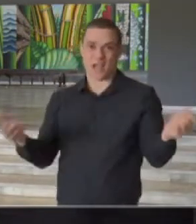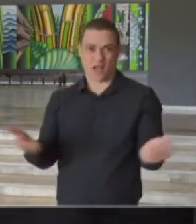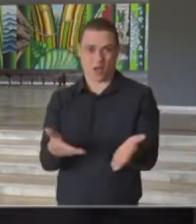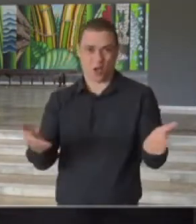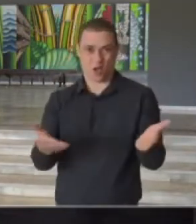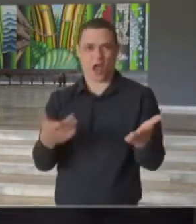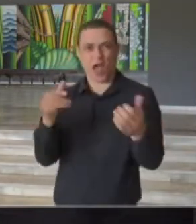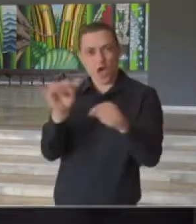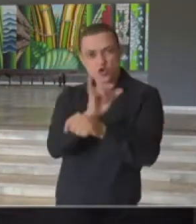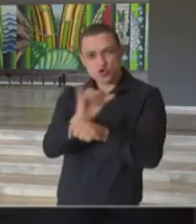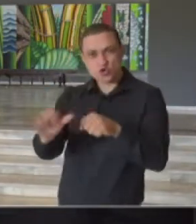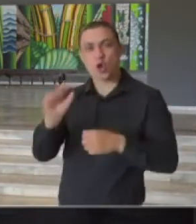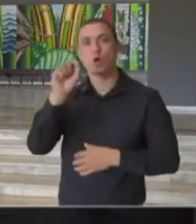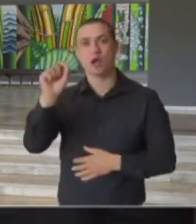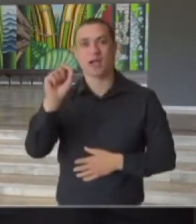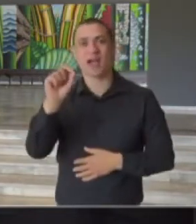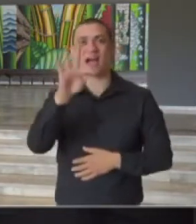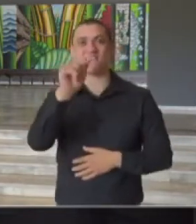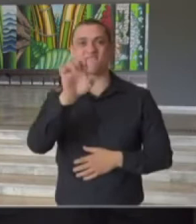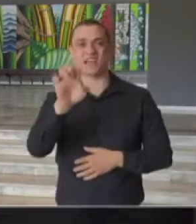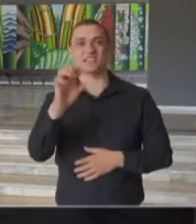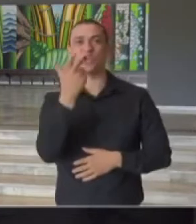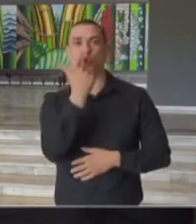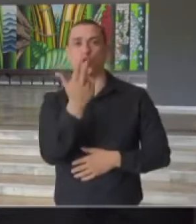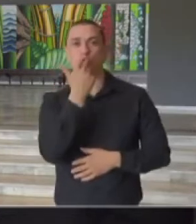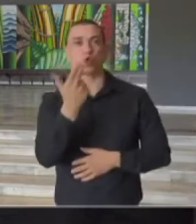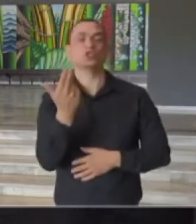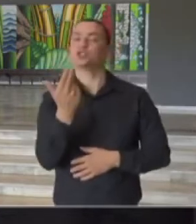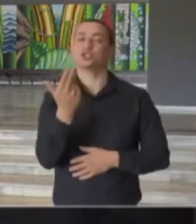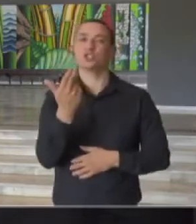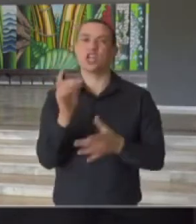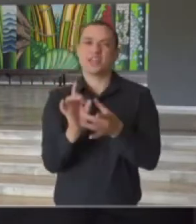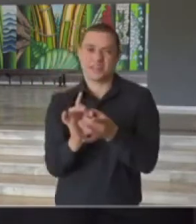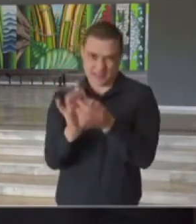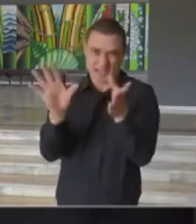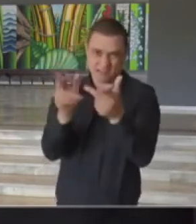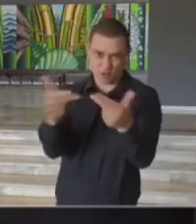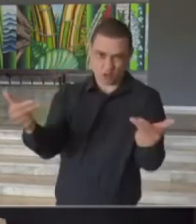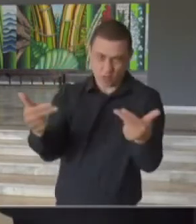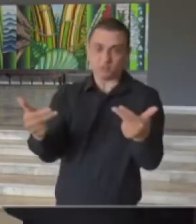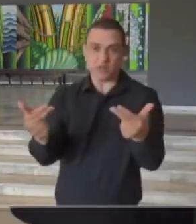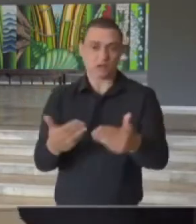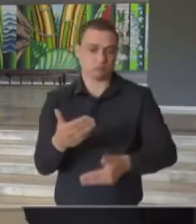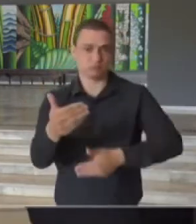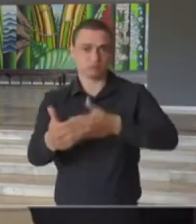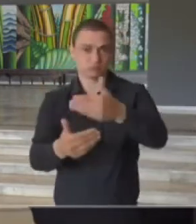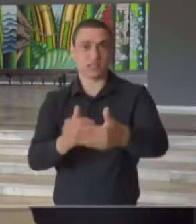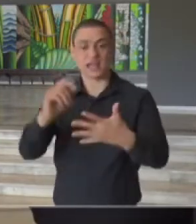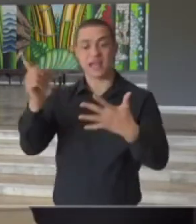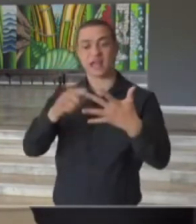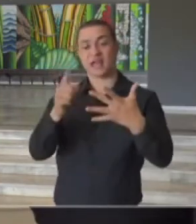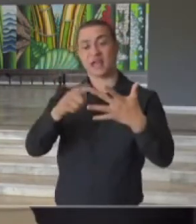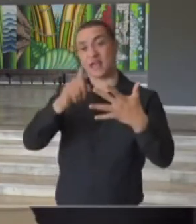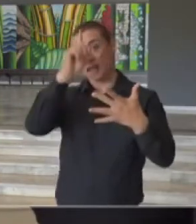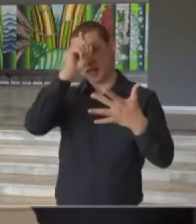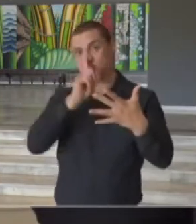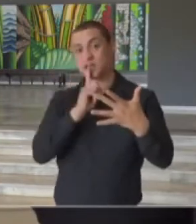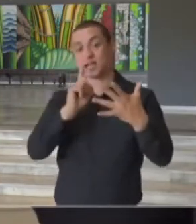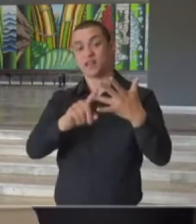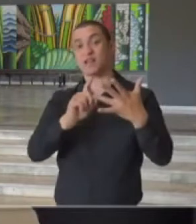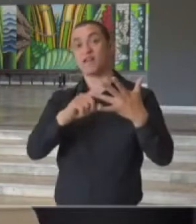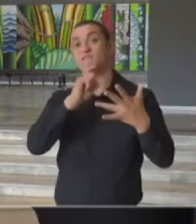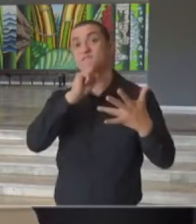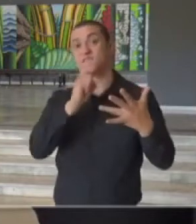ajustando as fases de flexibilização, as fases amarela e verde.